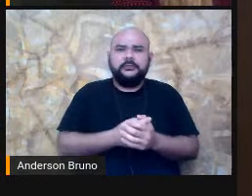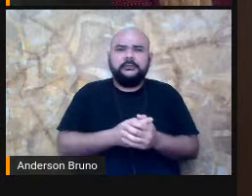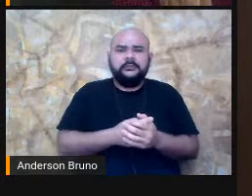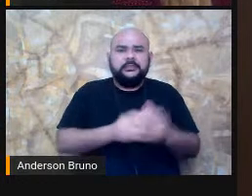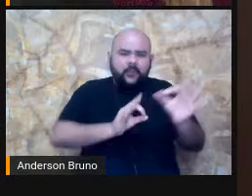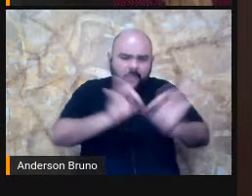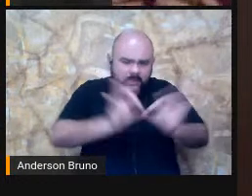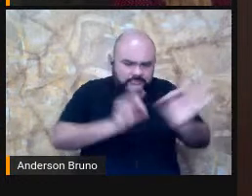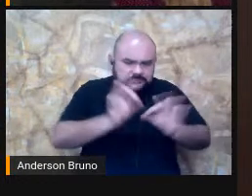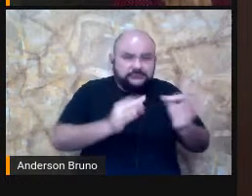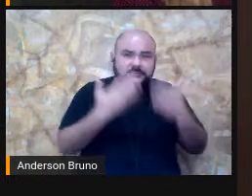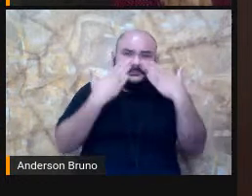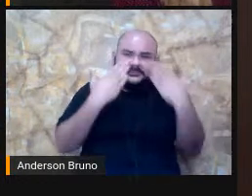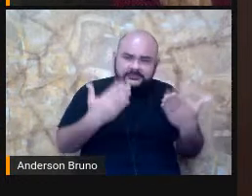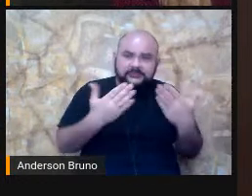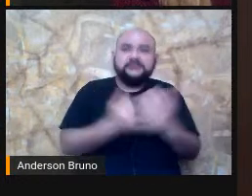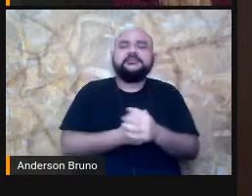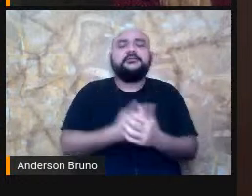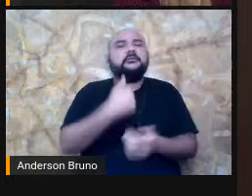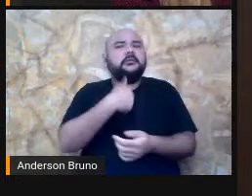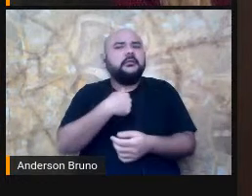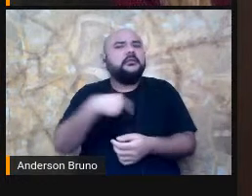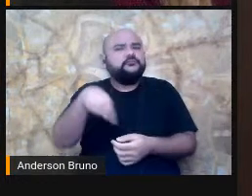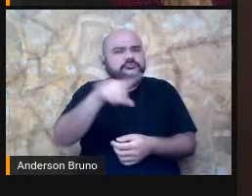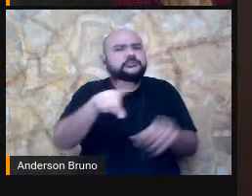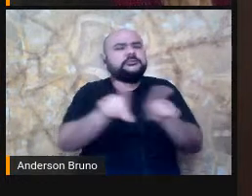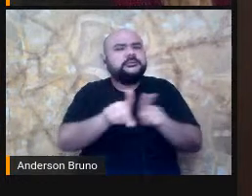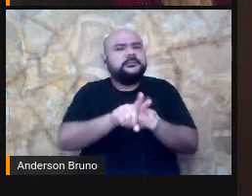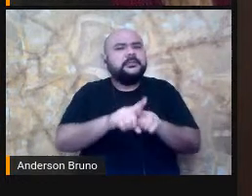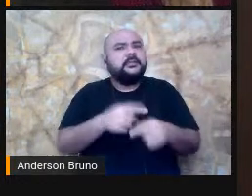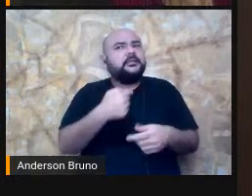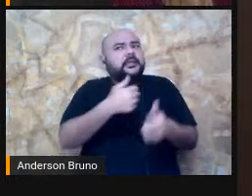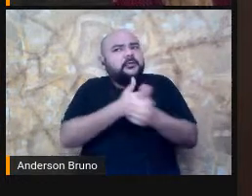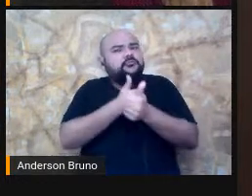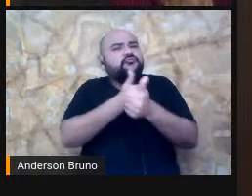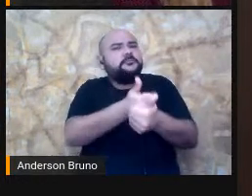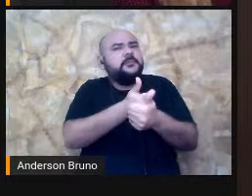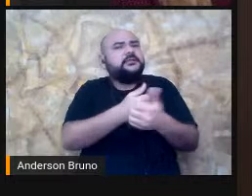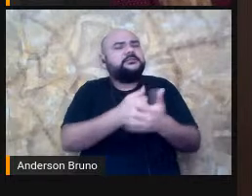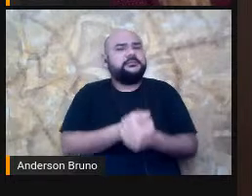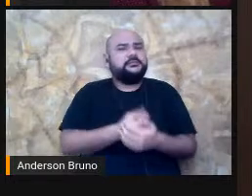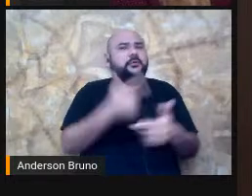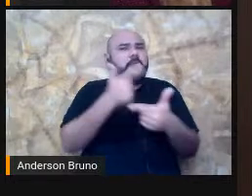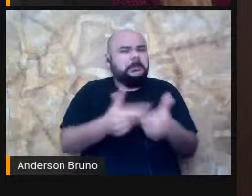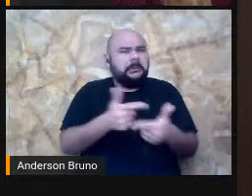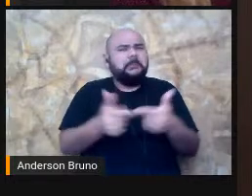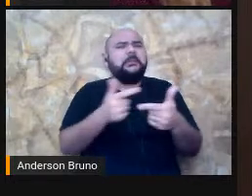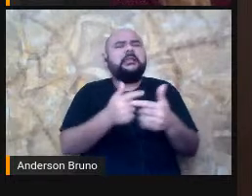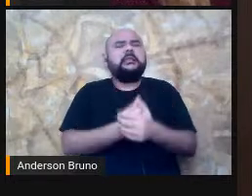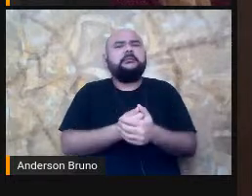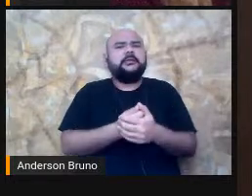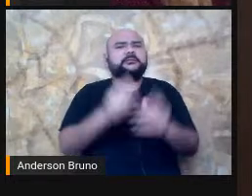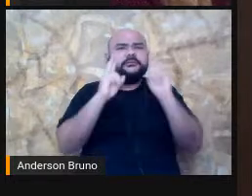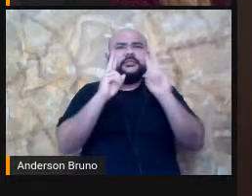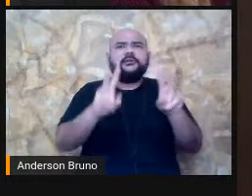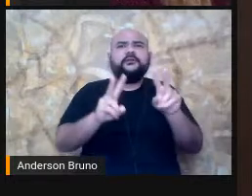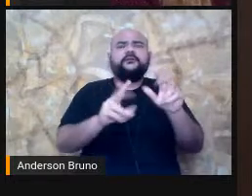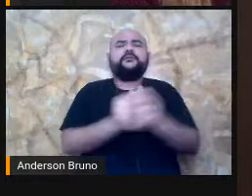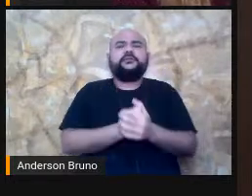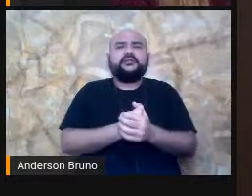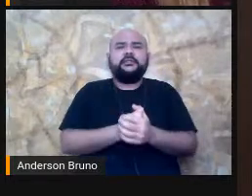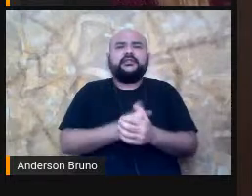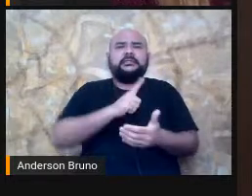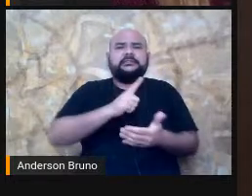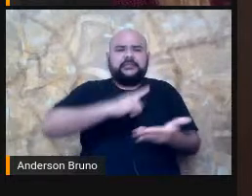eu, assim como vocês, estava acompanhando aquela polêmica, né? Do novo documento, né? Que